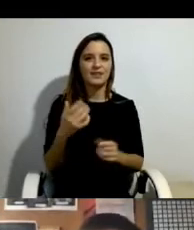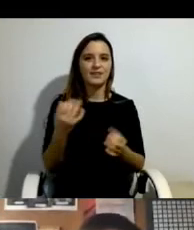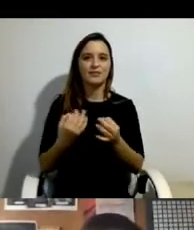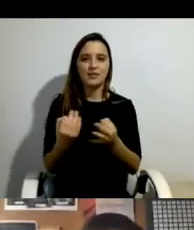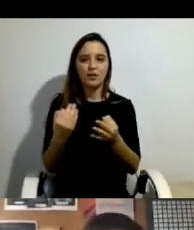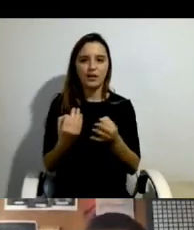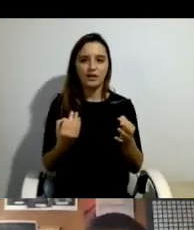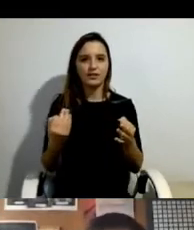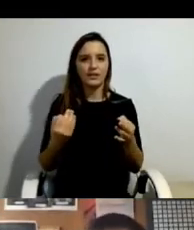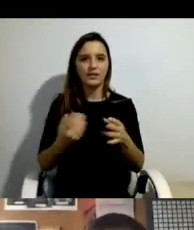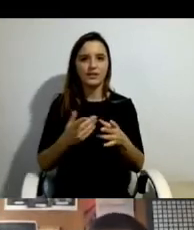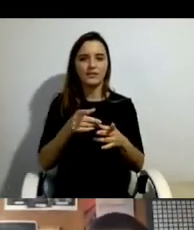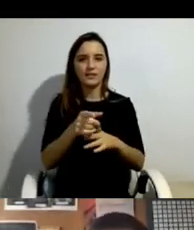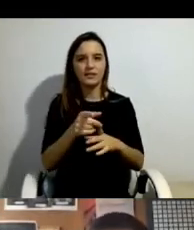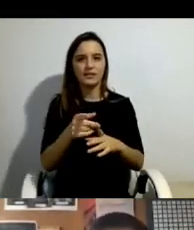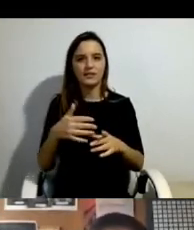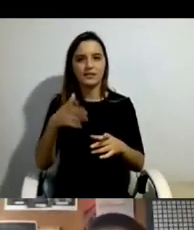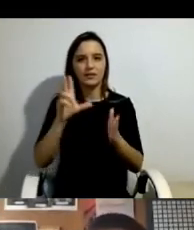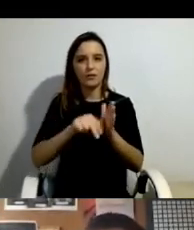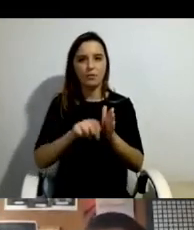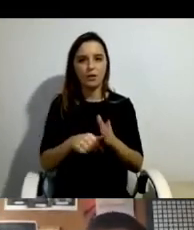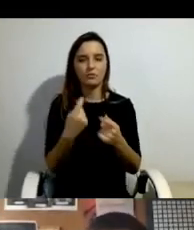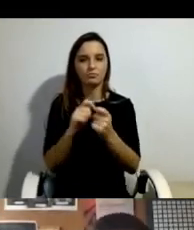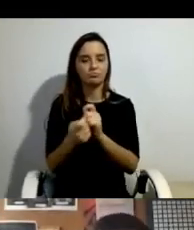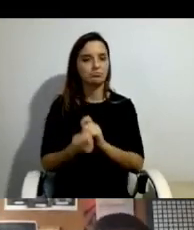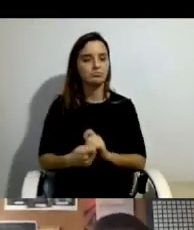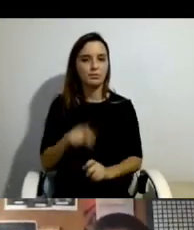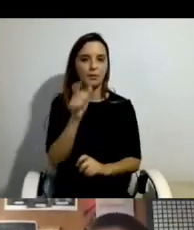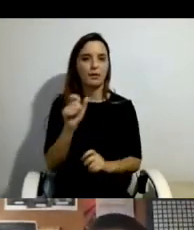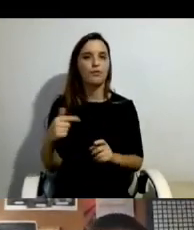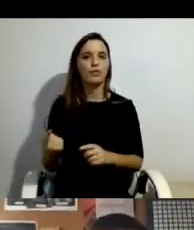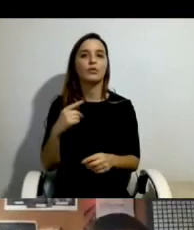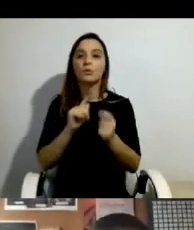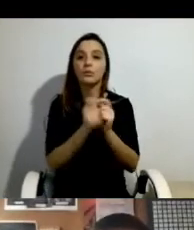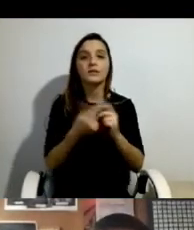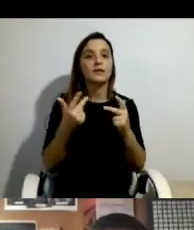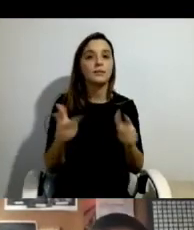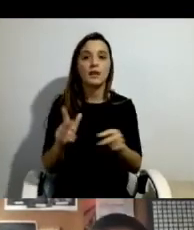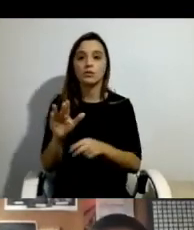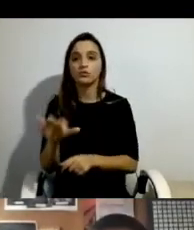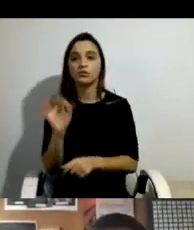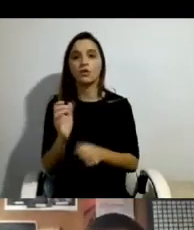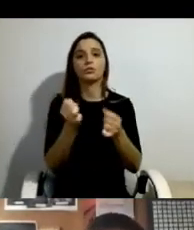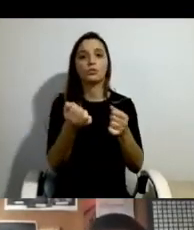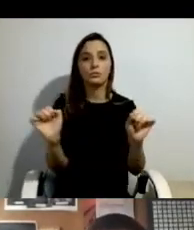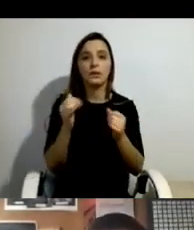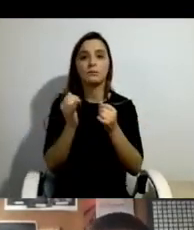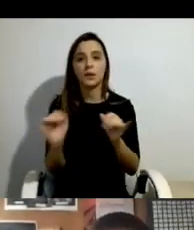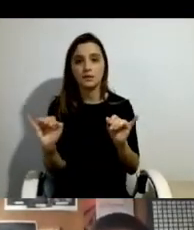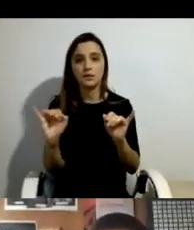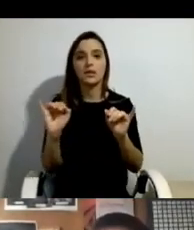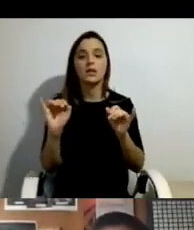vocabulário que nós encontramos e as palavras são todas outras, mudança, liberdade, escolha, autonomia, independência,